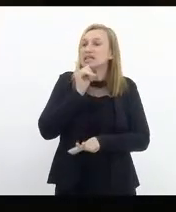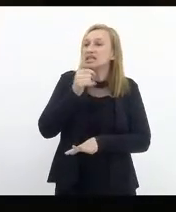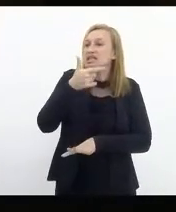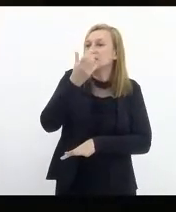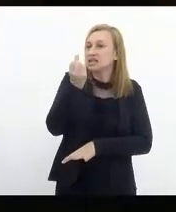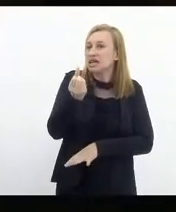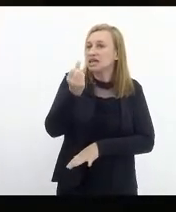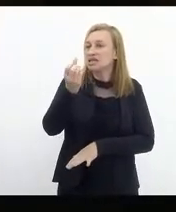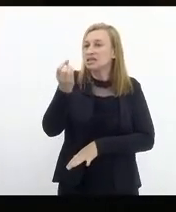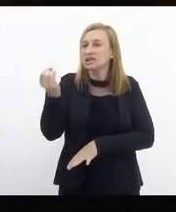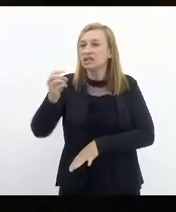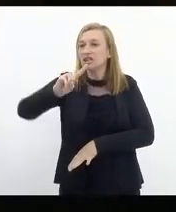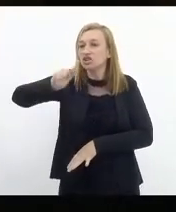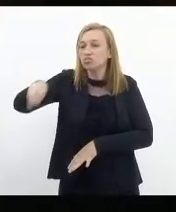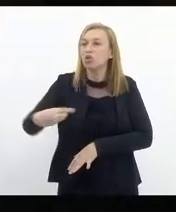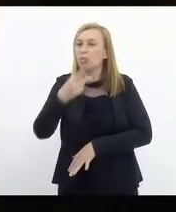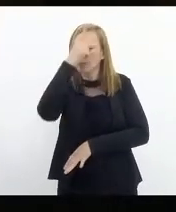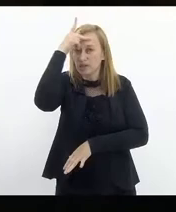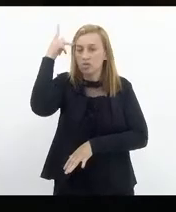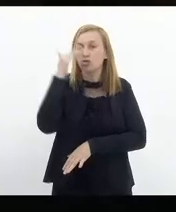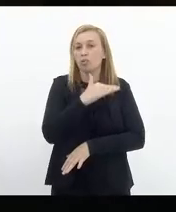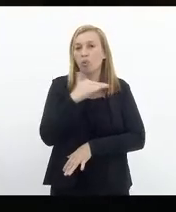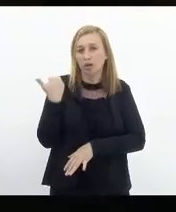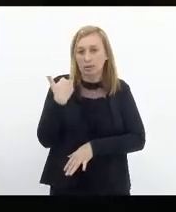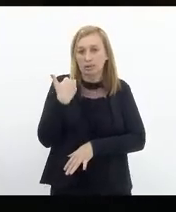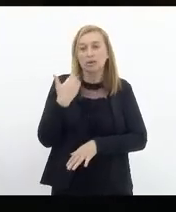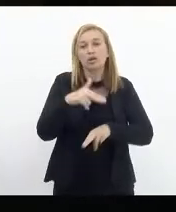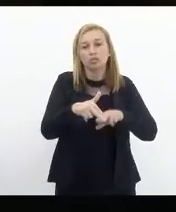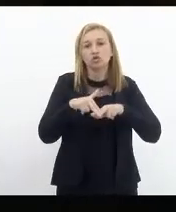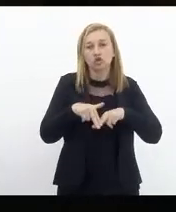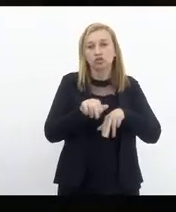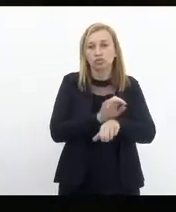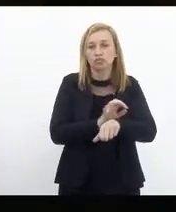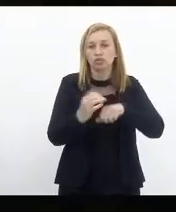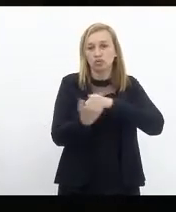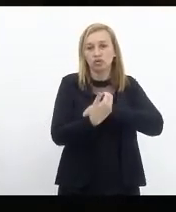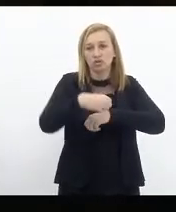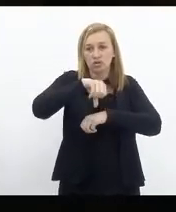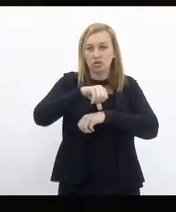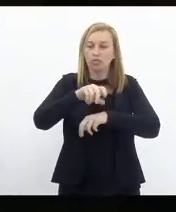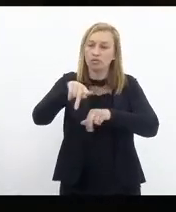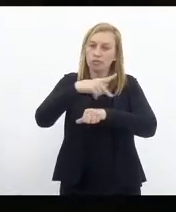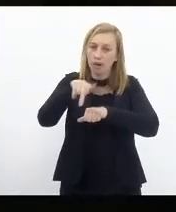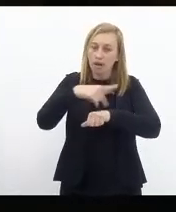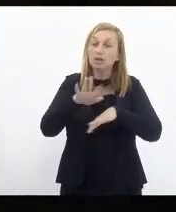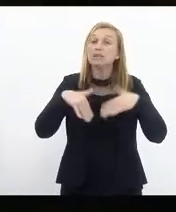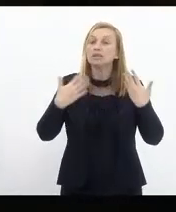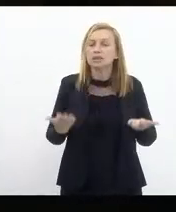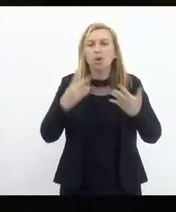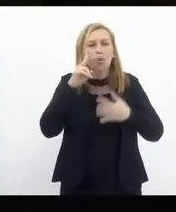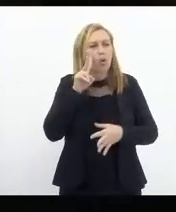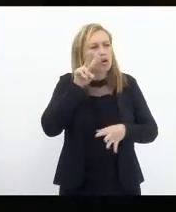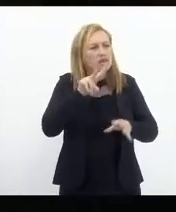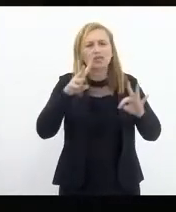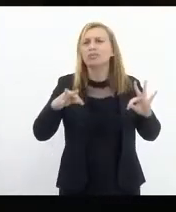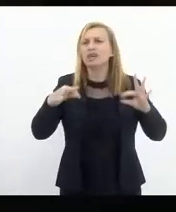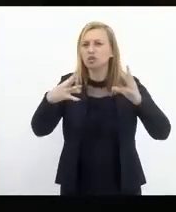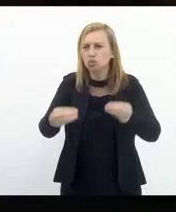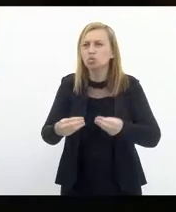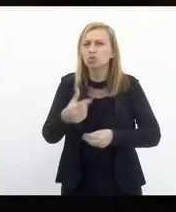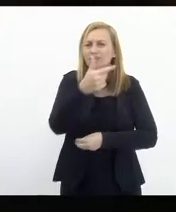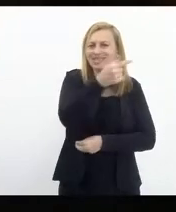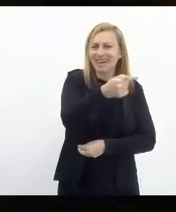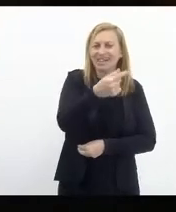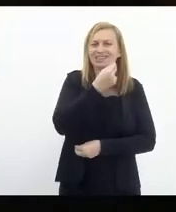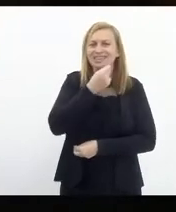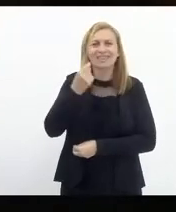600 mil pessoas morressem com COVID-19 no país. Então, olhando para isso tudo, o 7 de